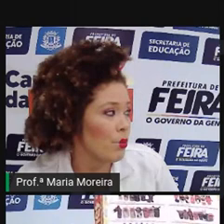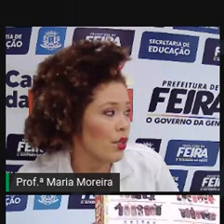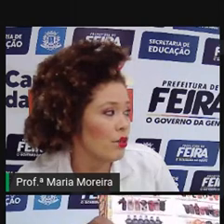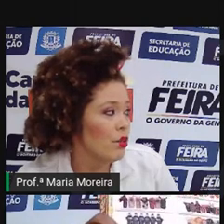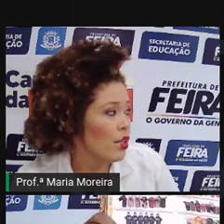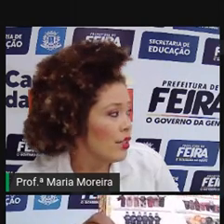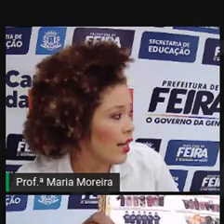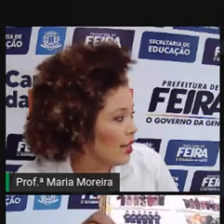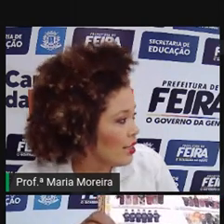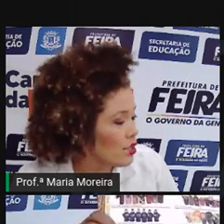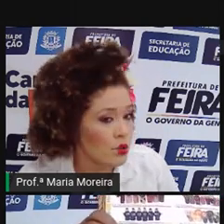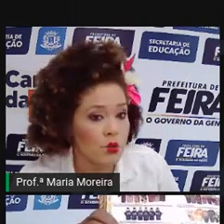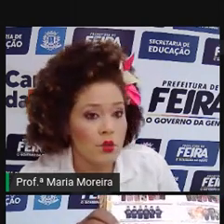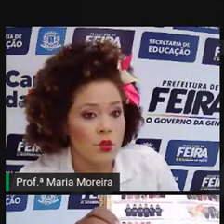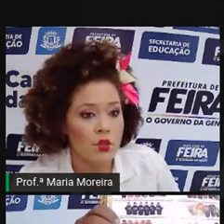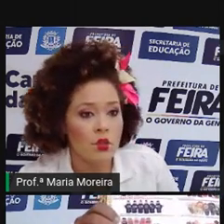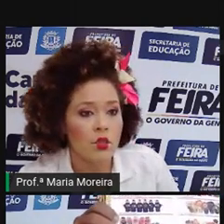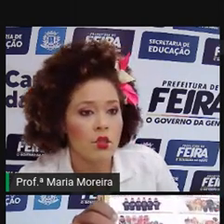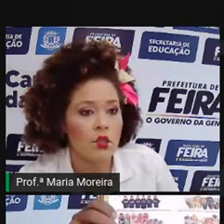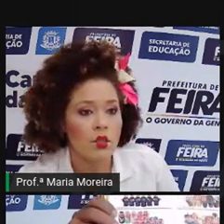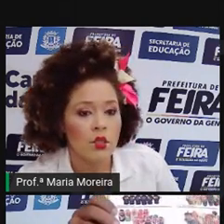que é proibido. Tem aí, Anderson?